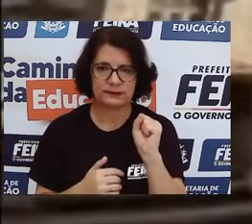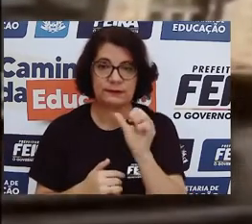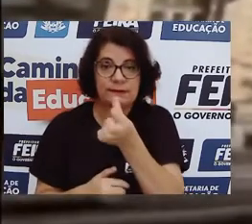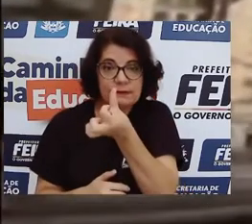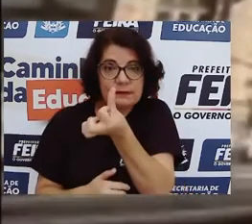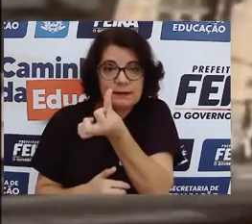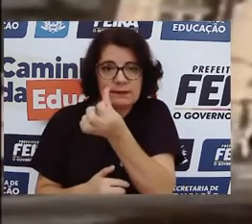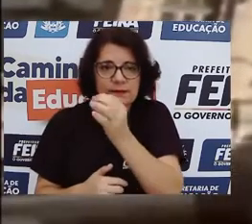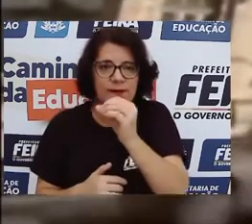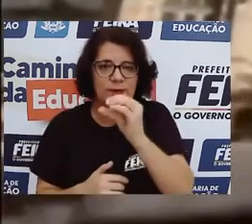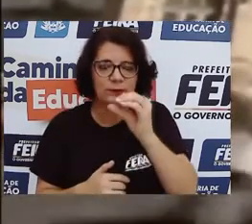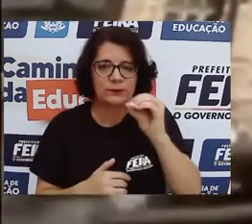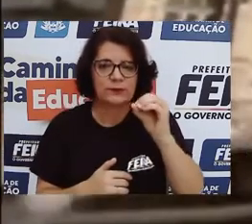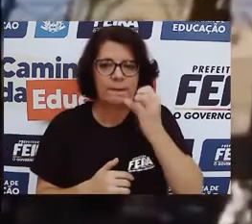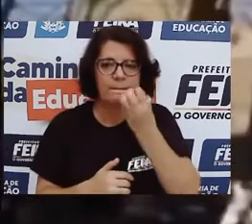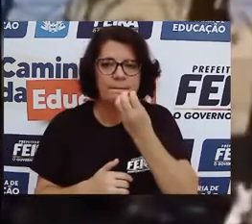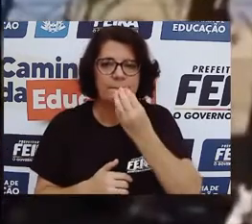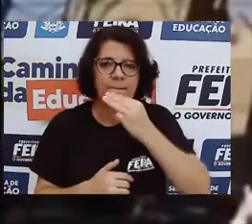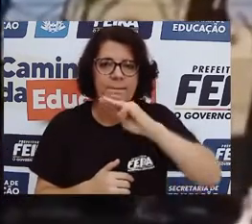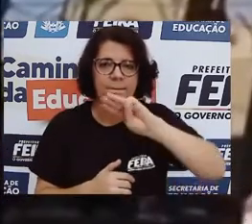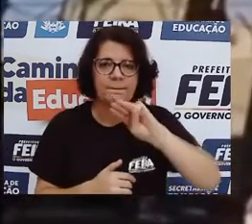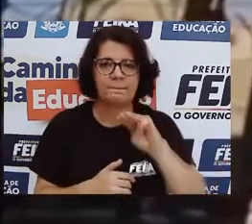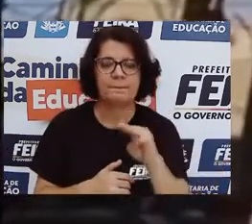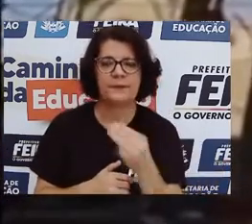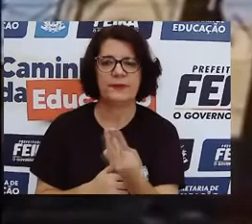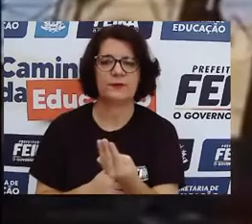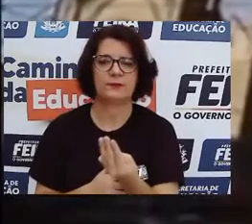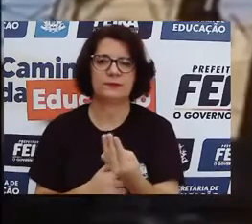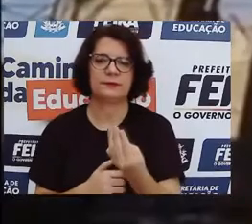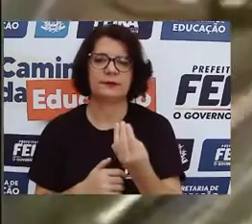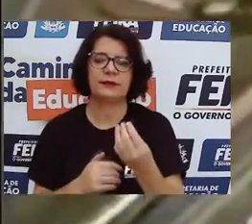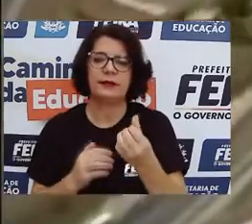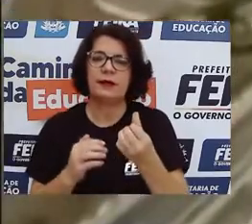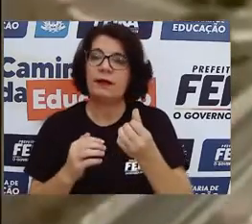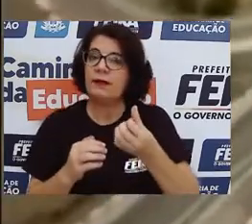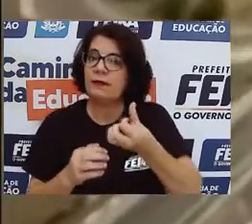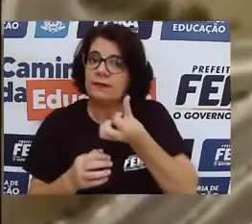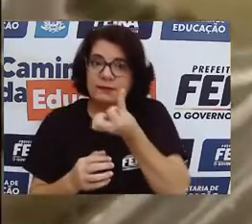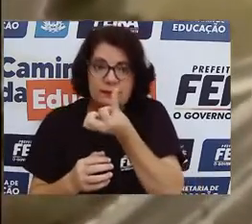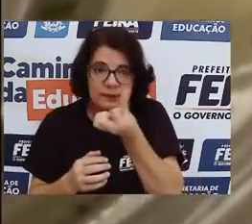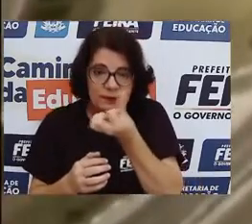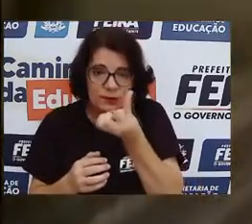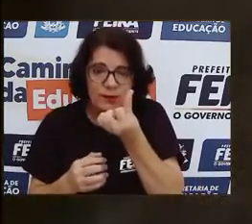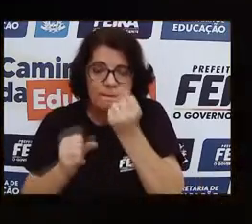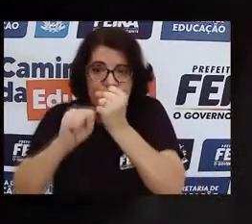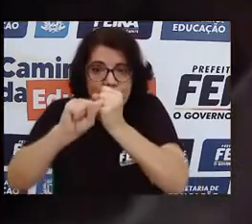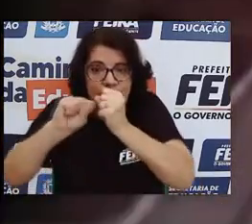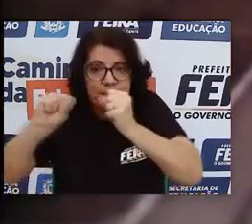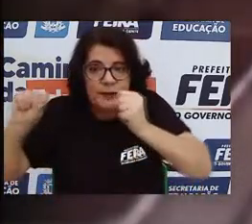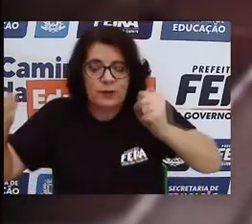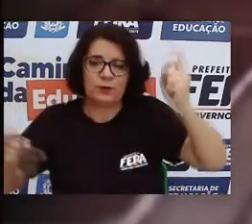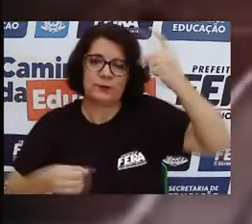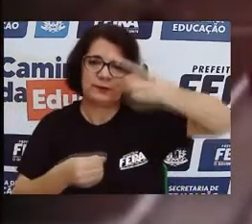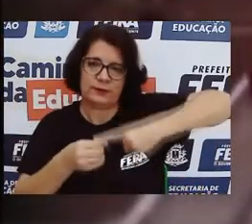habitantes, é a segunda cidade do estado da Bahia e a sexta maior cidade do interior do Brasil.